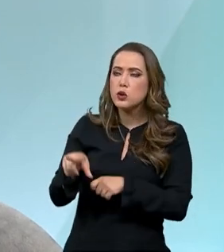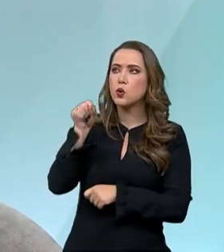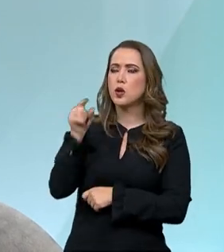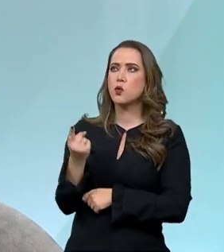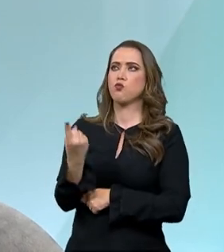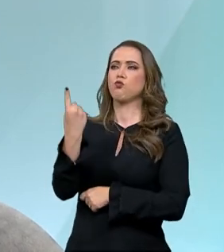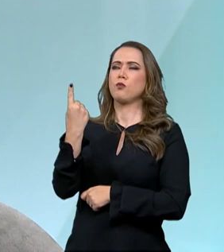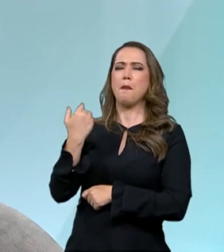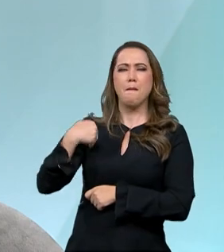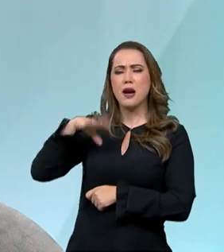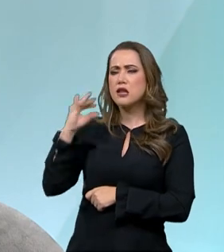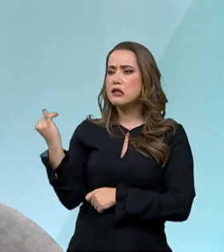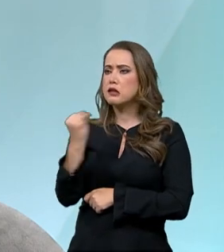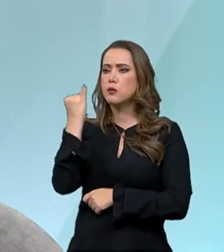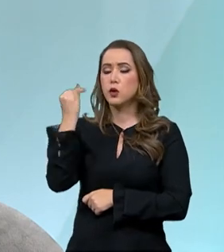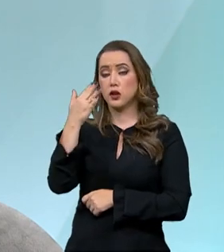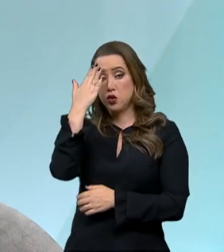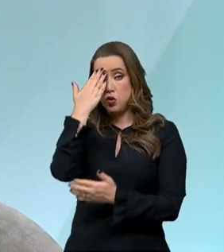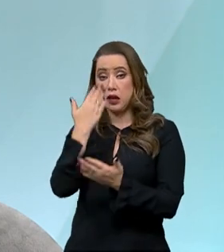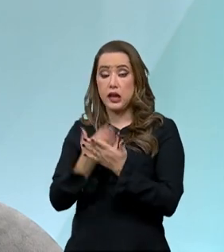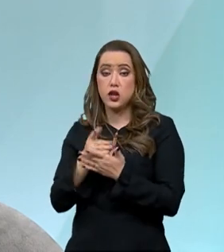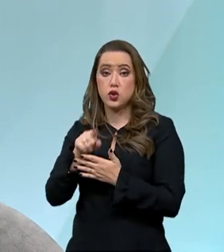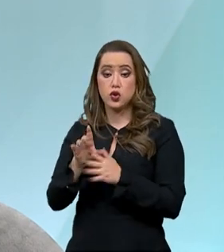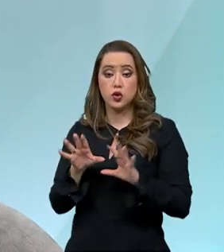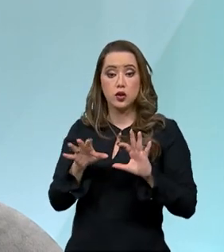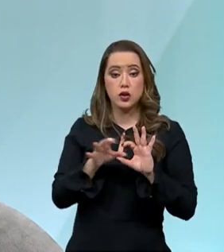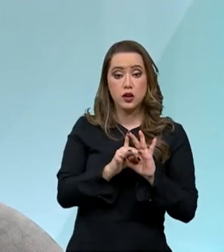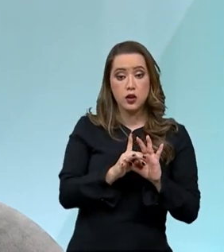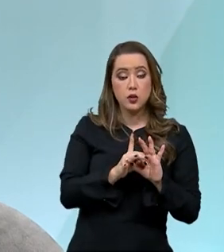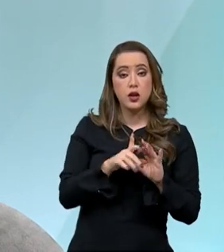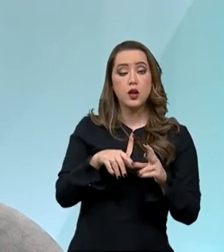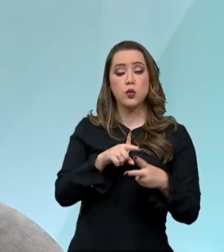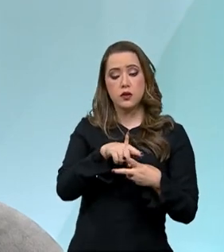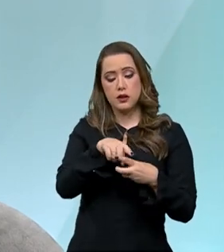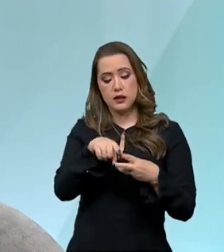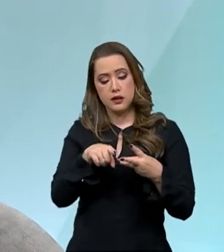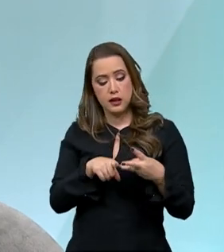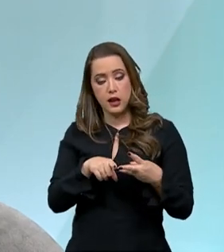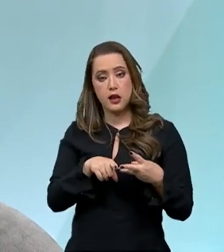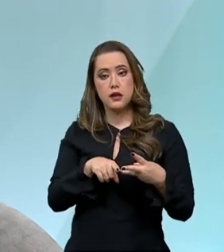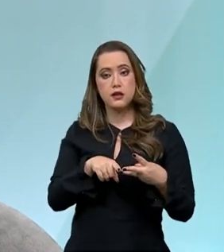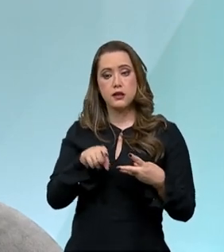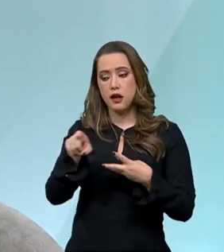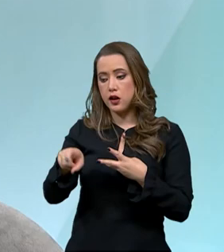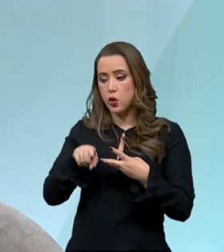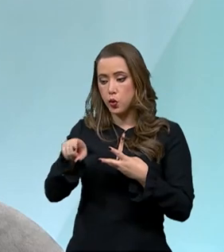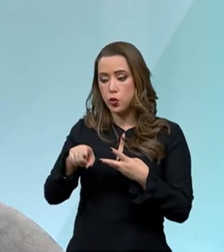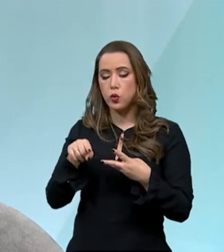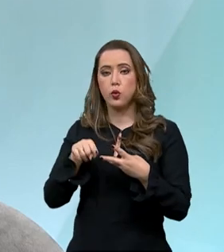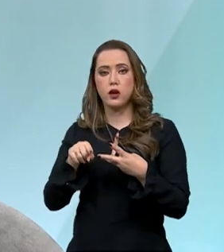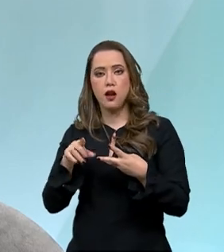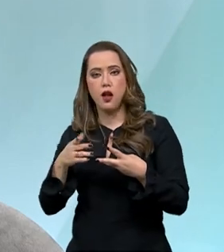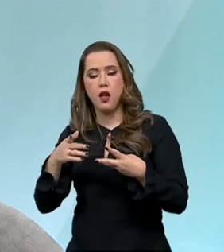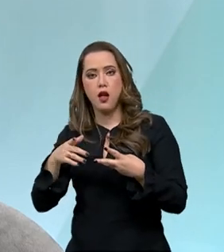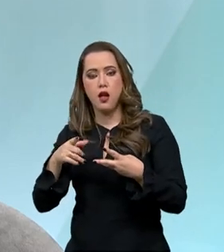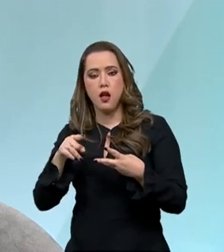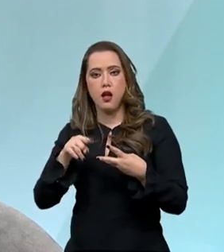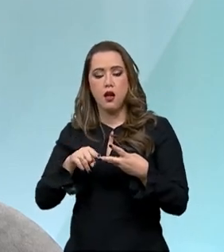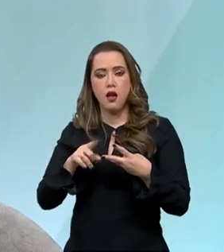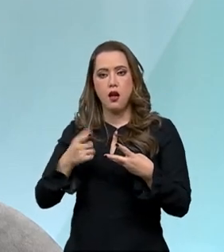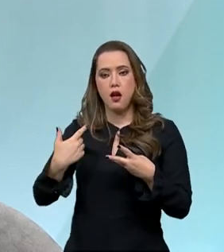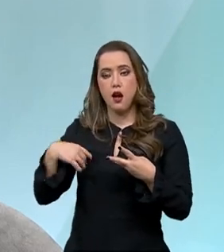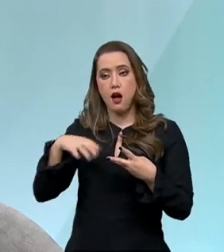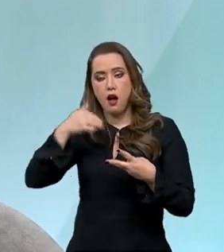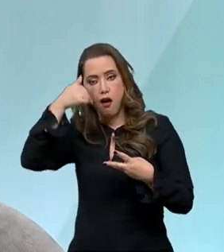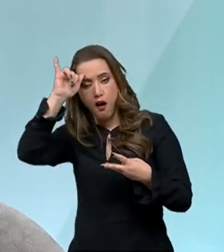creio que os sistemas de integração lavoura, pecuária e floresta. Com que isso? Na mesma área, você tem uma